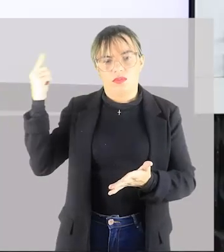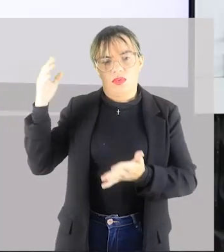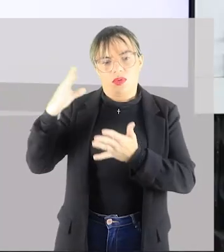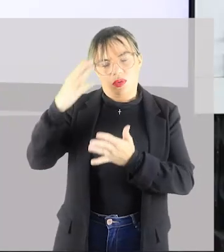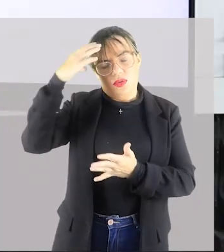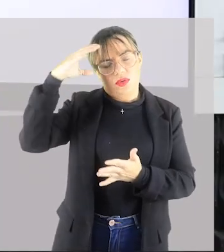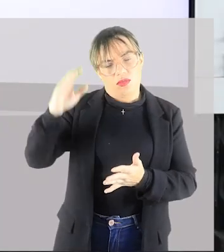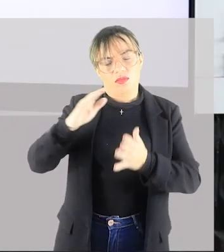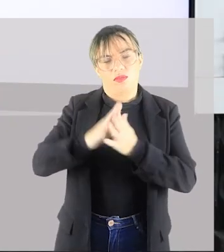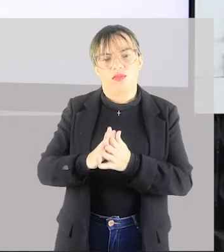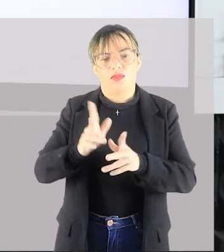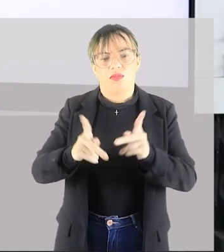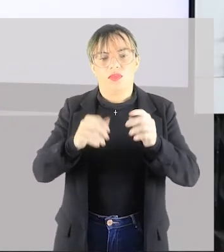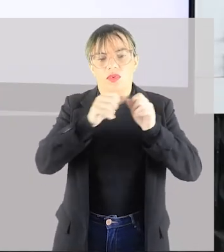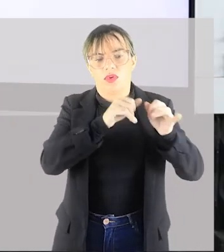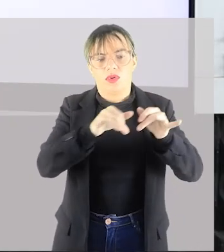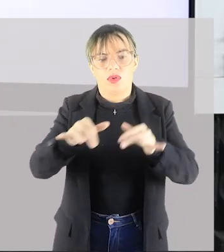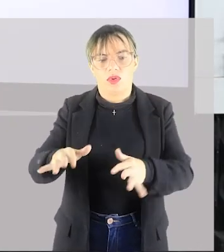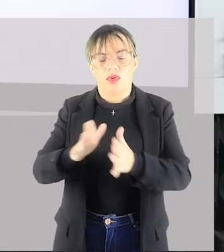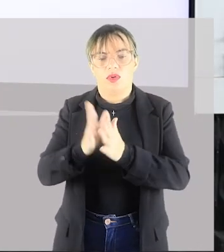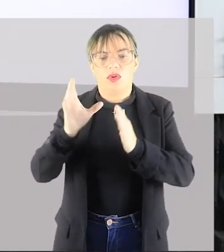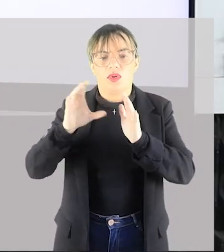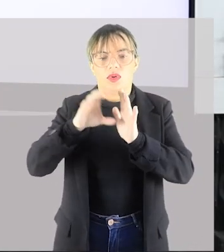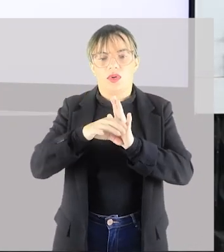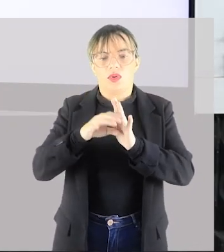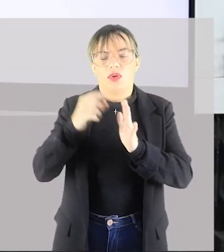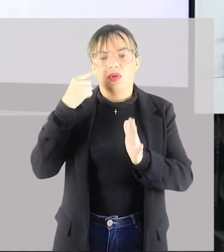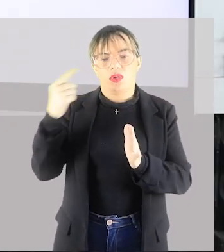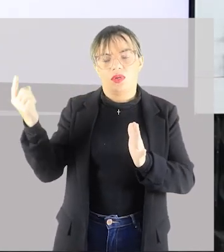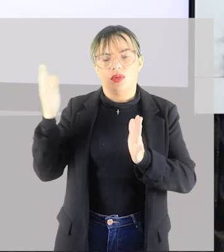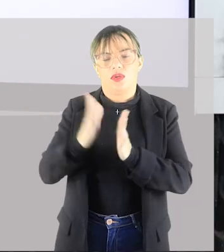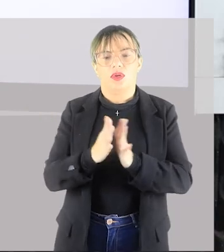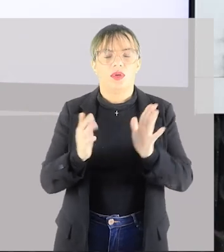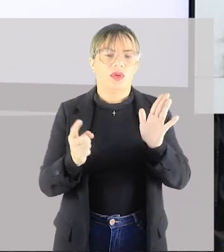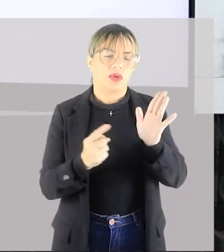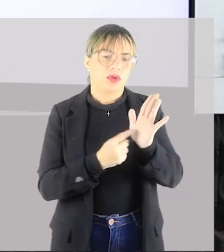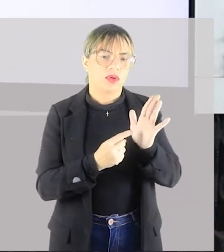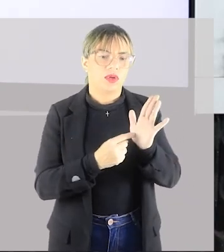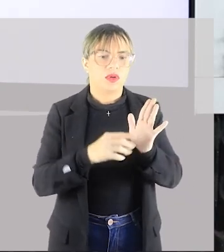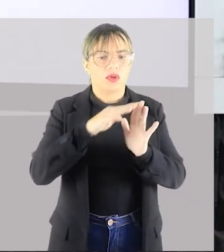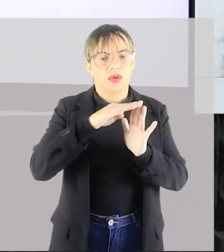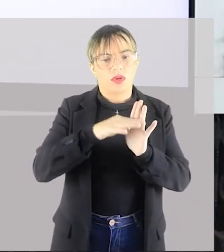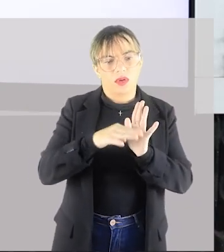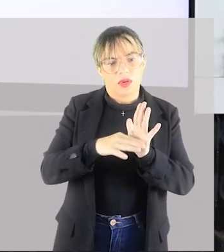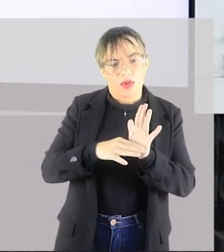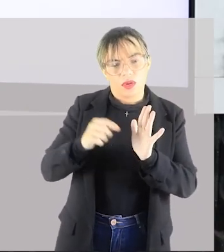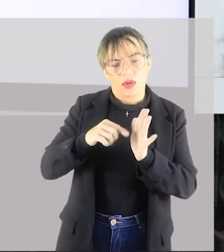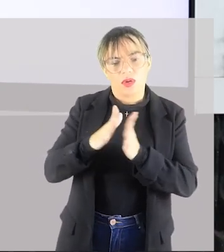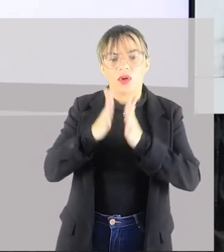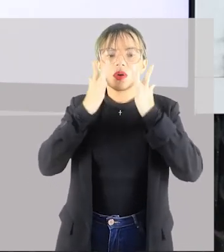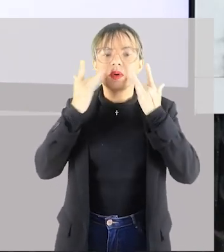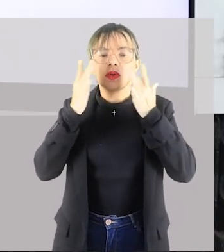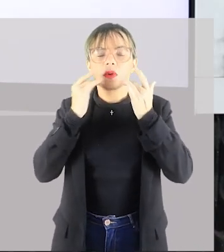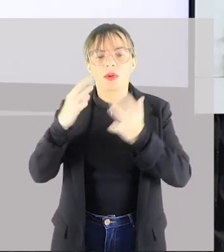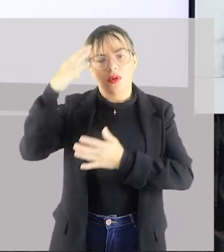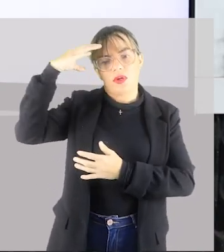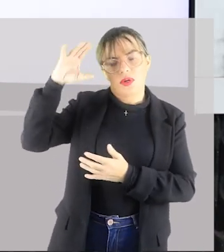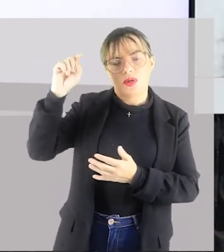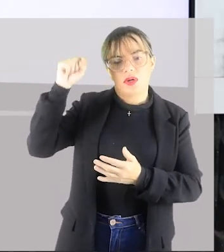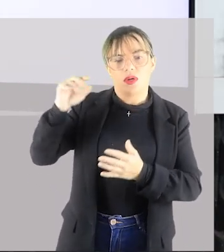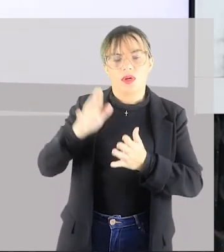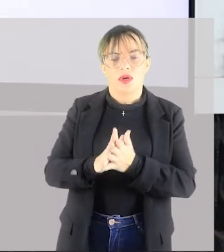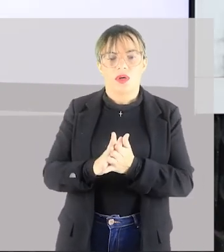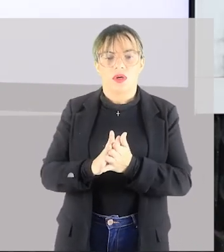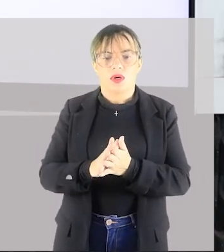massa. Então, o conceito de cultura de massa, ele é um termo que designa a produção artística e cultural voltada